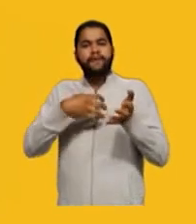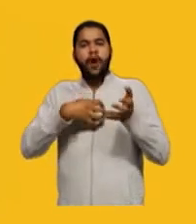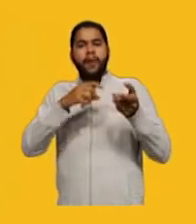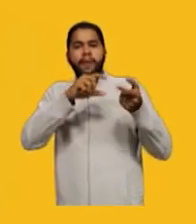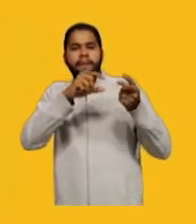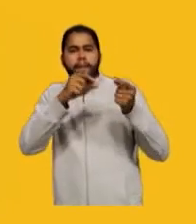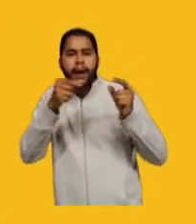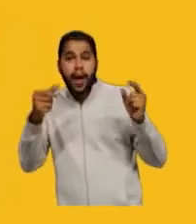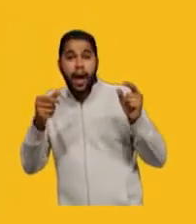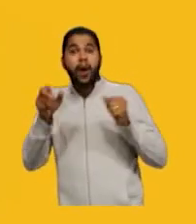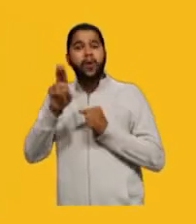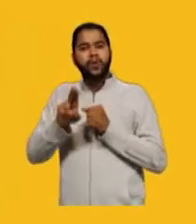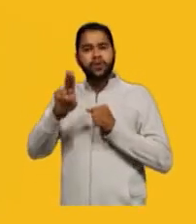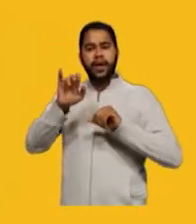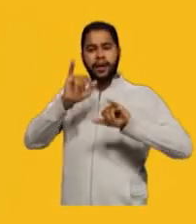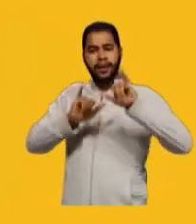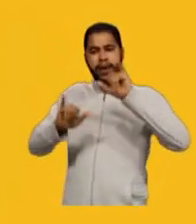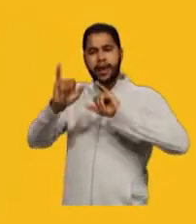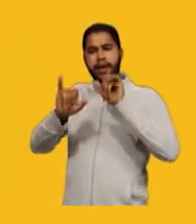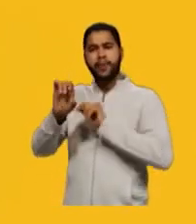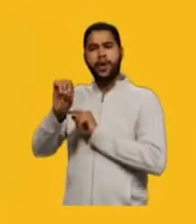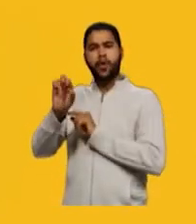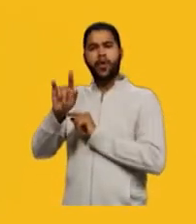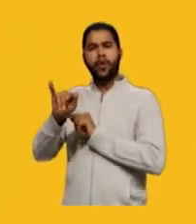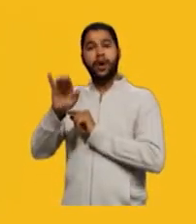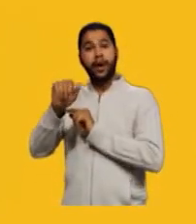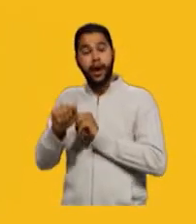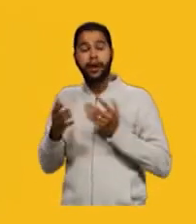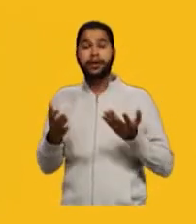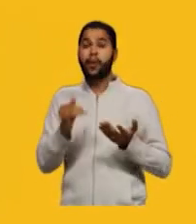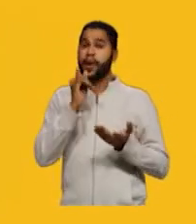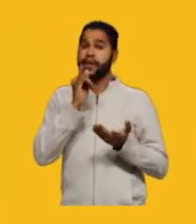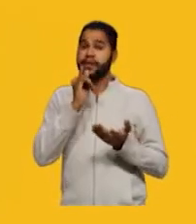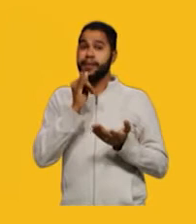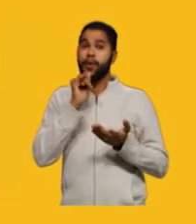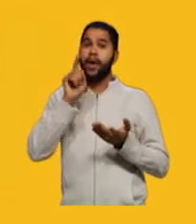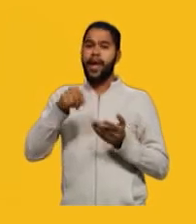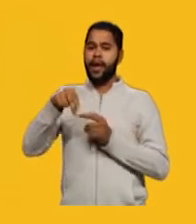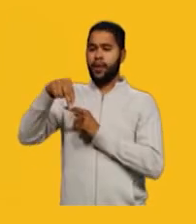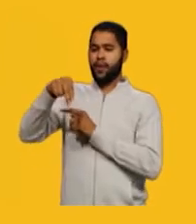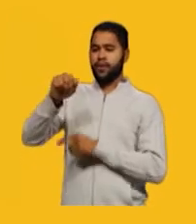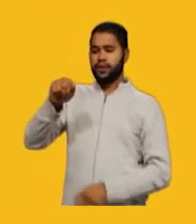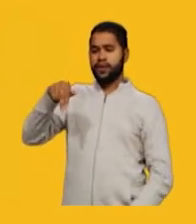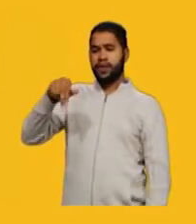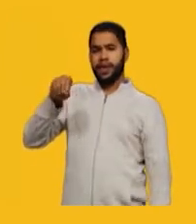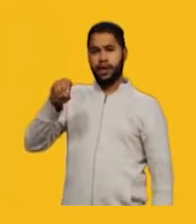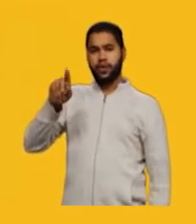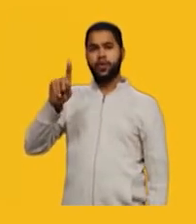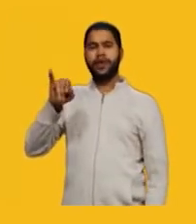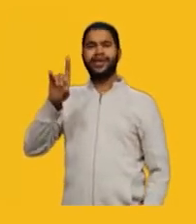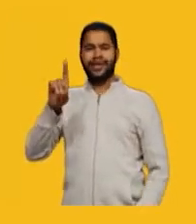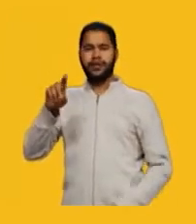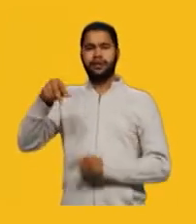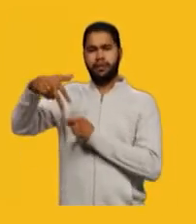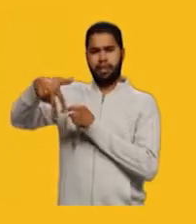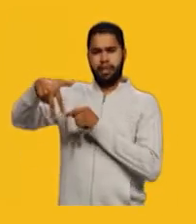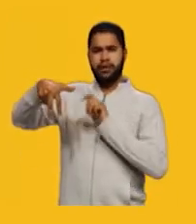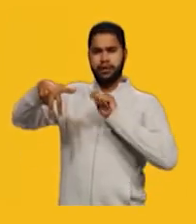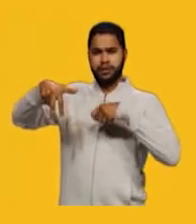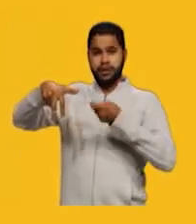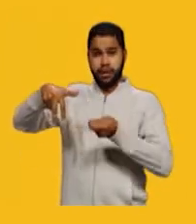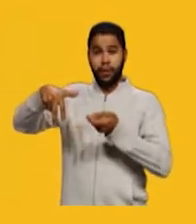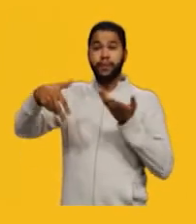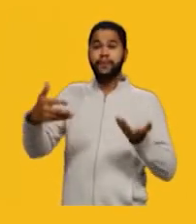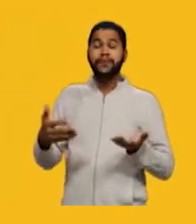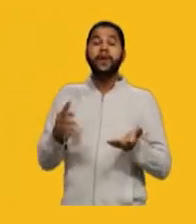muito usadas na Química Orgânica. Um exemplo disso é o Nenalkid, representado na figura. Bom, em que